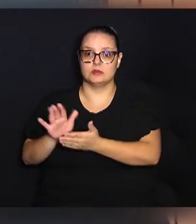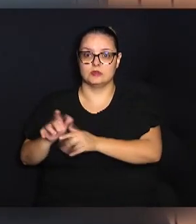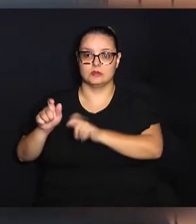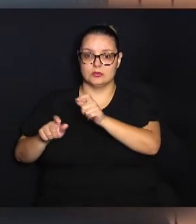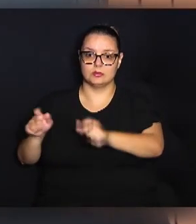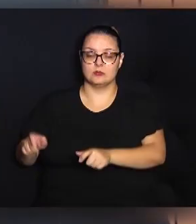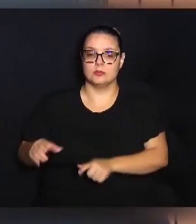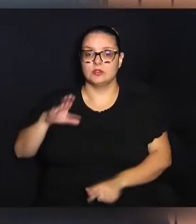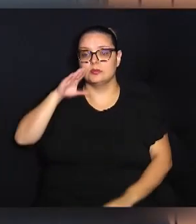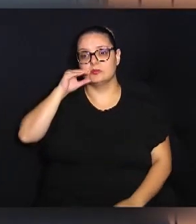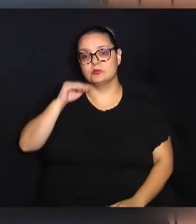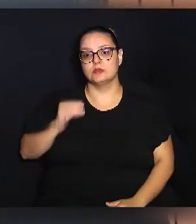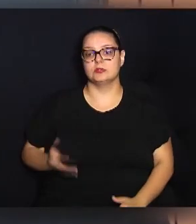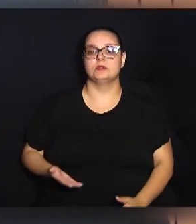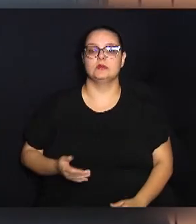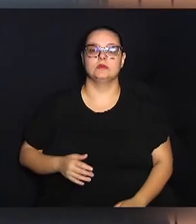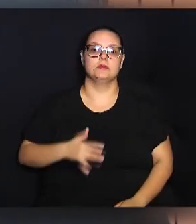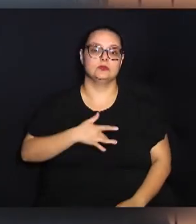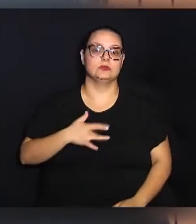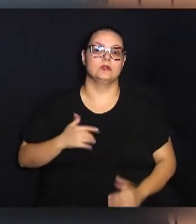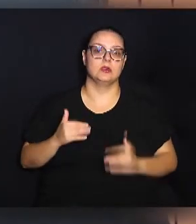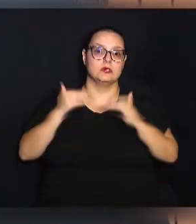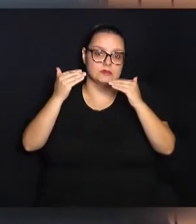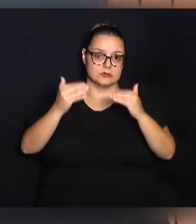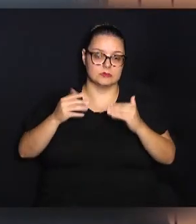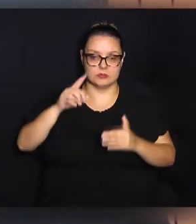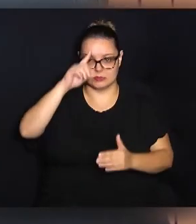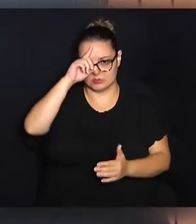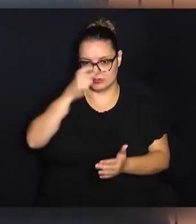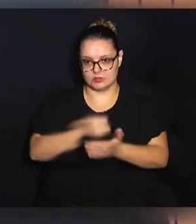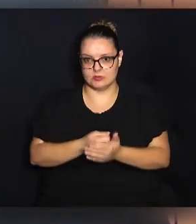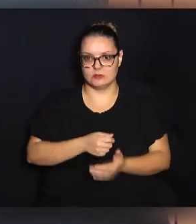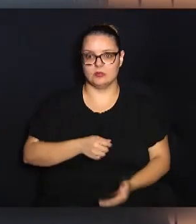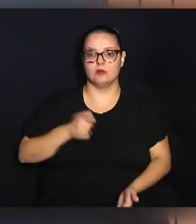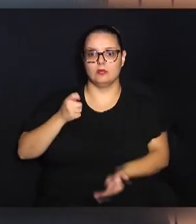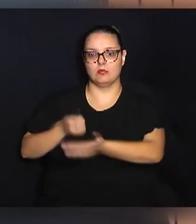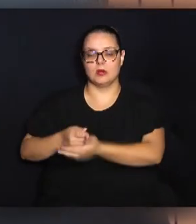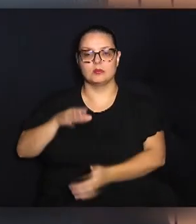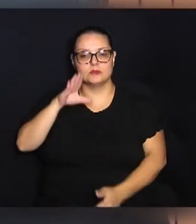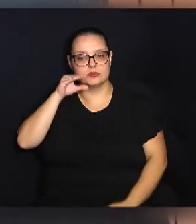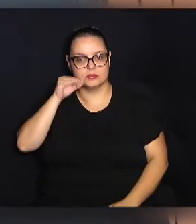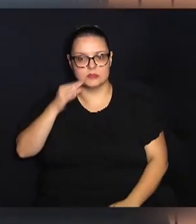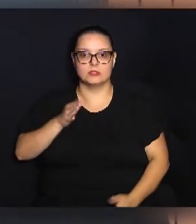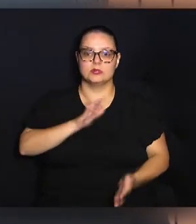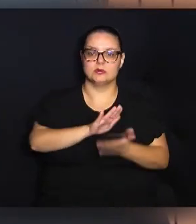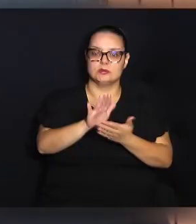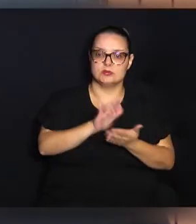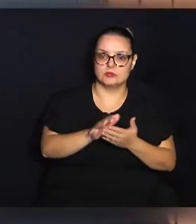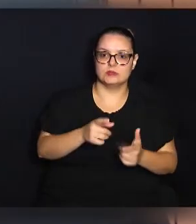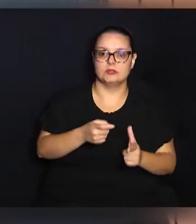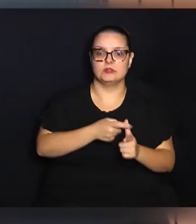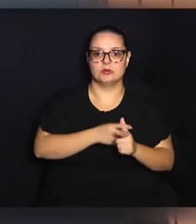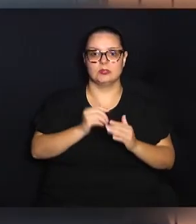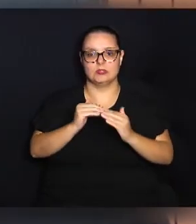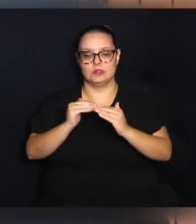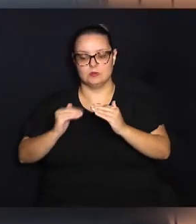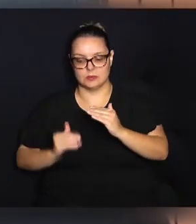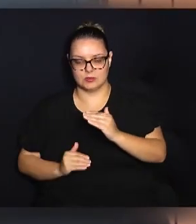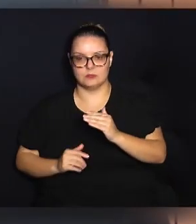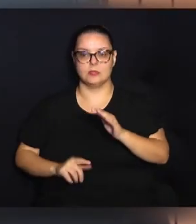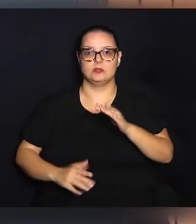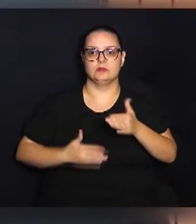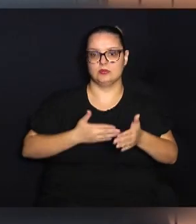e com saúde acima dos mínimos determinados, o gasto com pessoal e a despesa com a dívida abaixo do limite